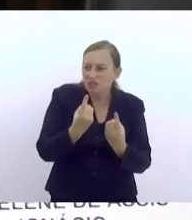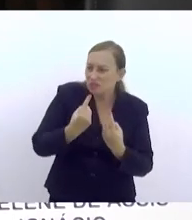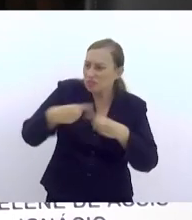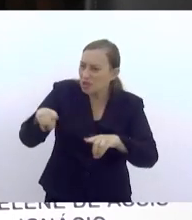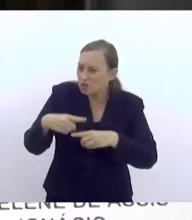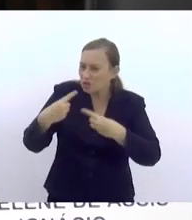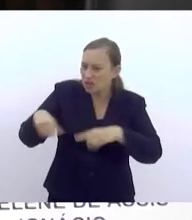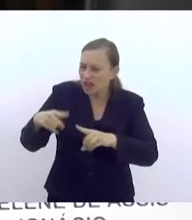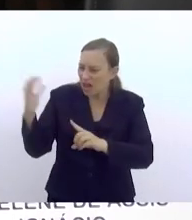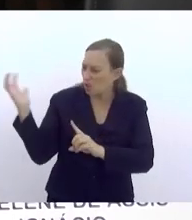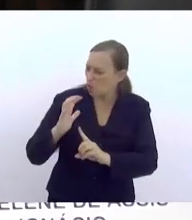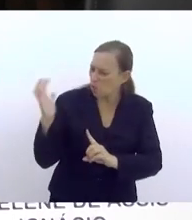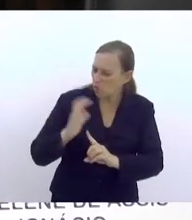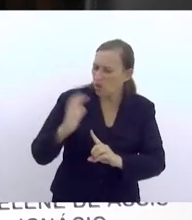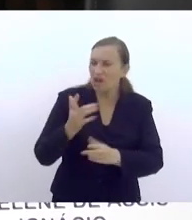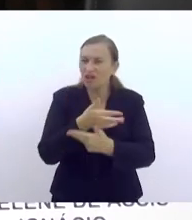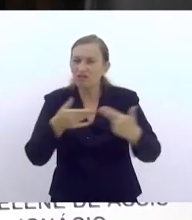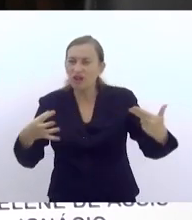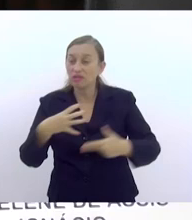todos os sentidos.